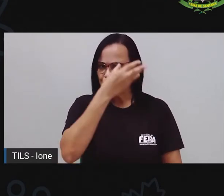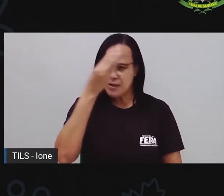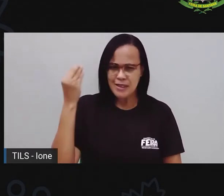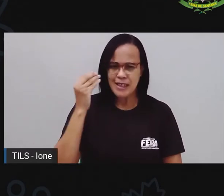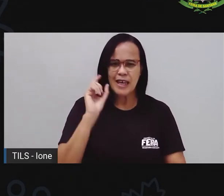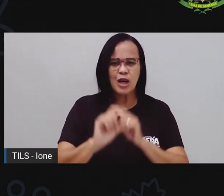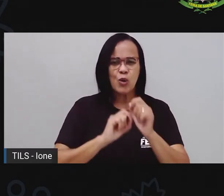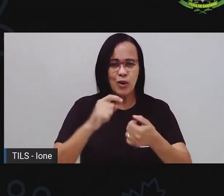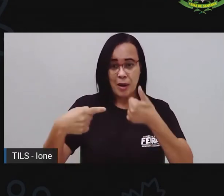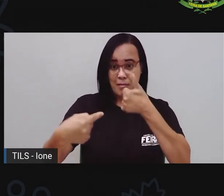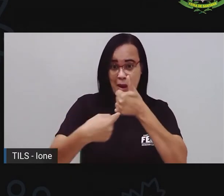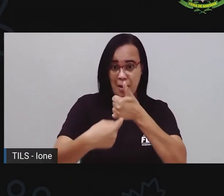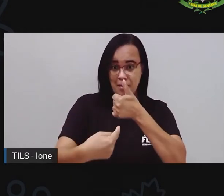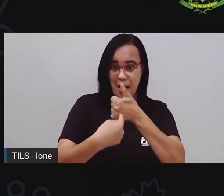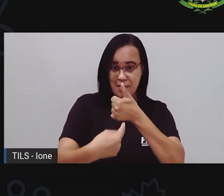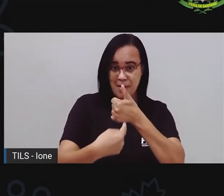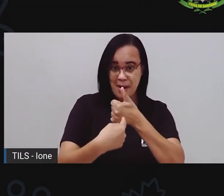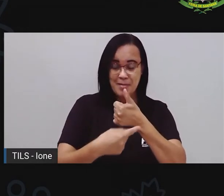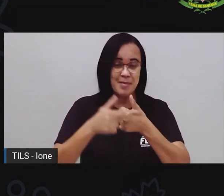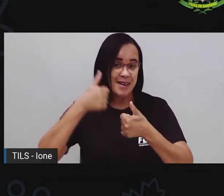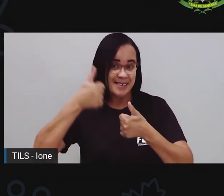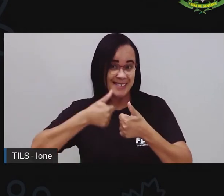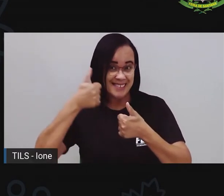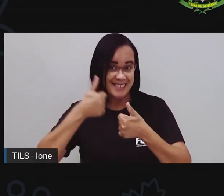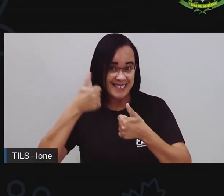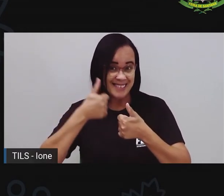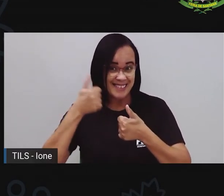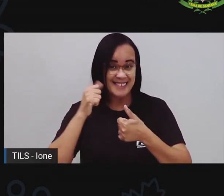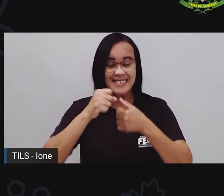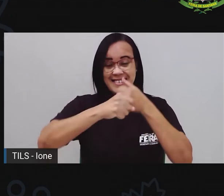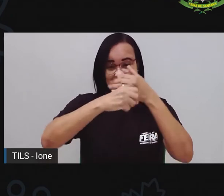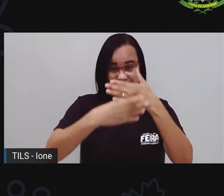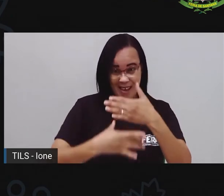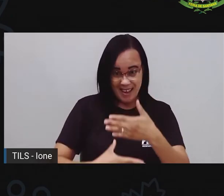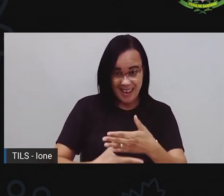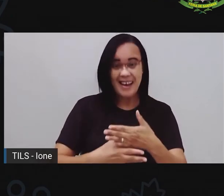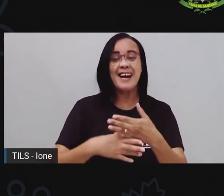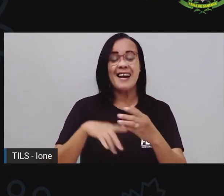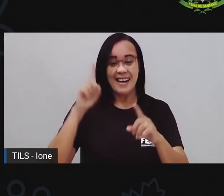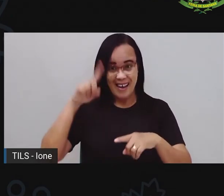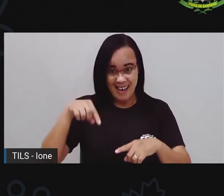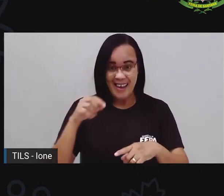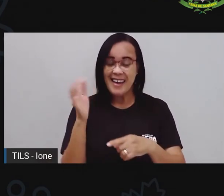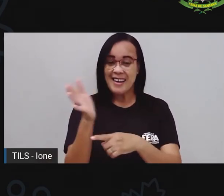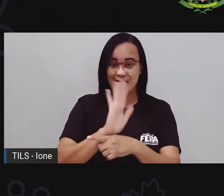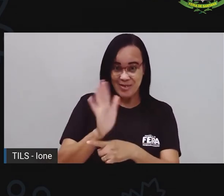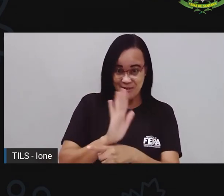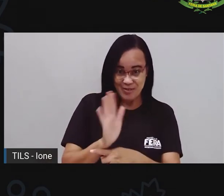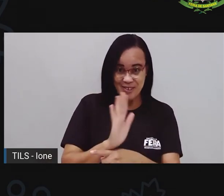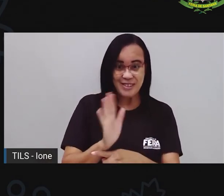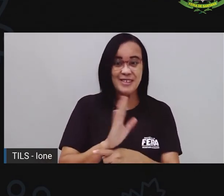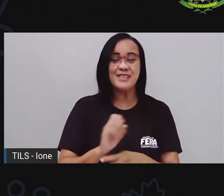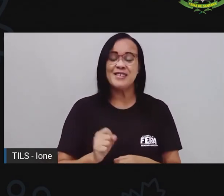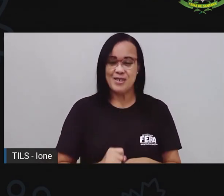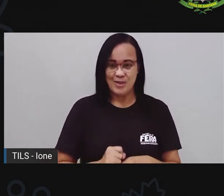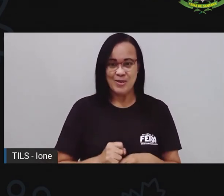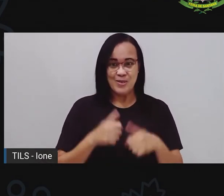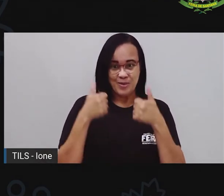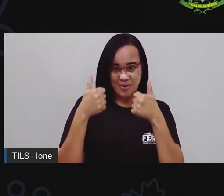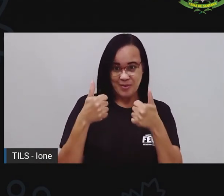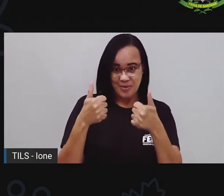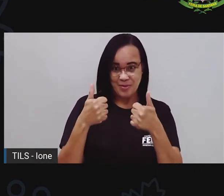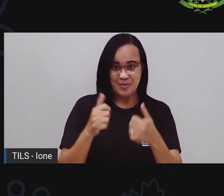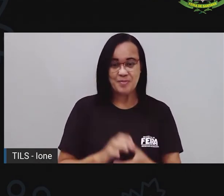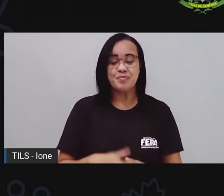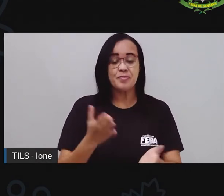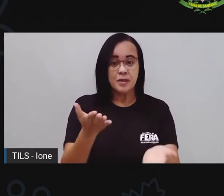moralzinha aí pra gente. Curte, comenta aí, compartilha os nossos vídeos. Dá uma moralzinha aí pra Pró Maria. Vamos começar